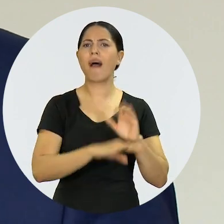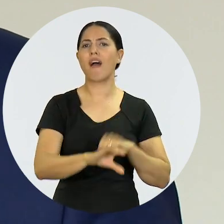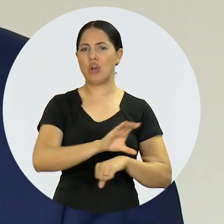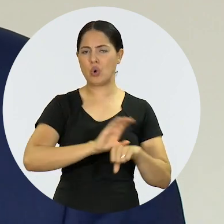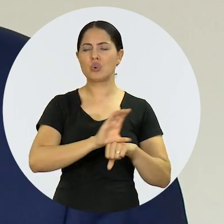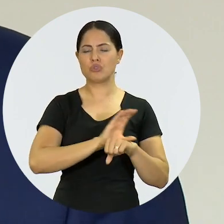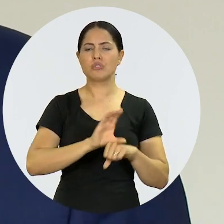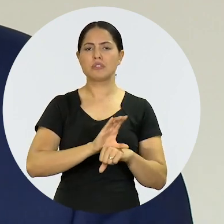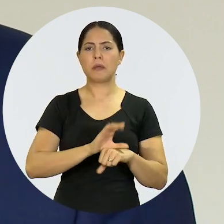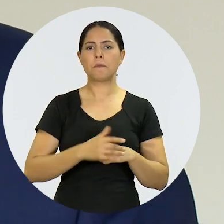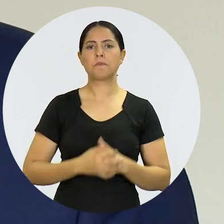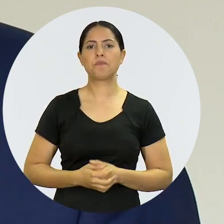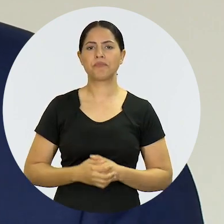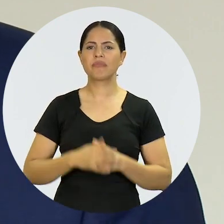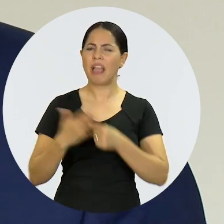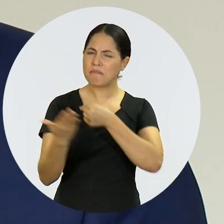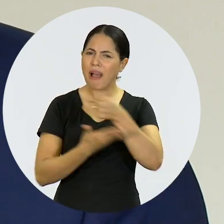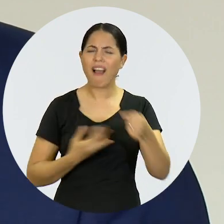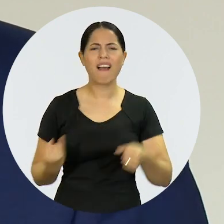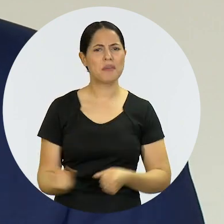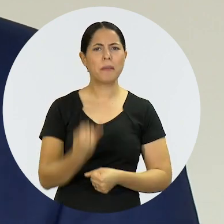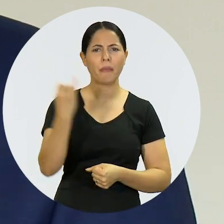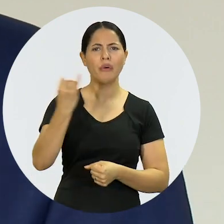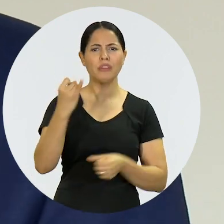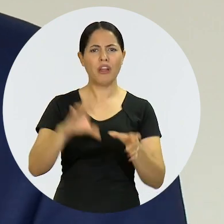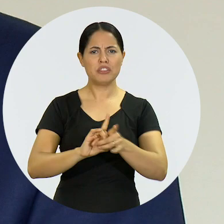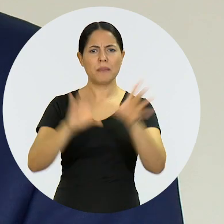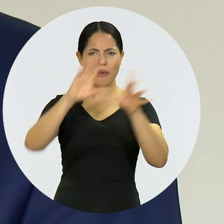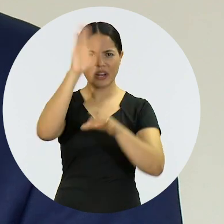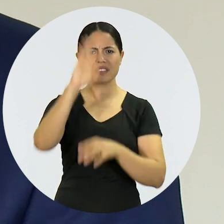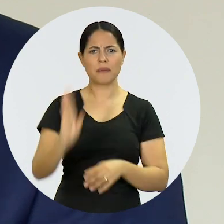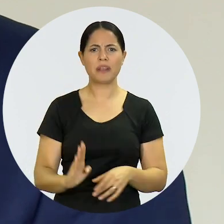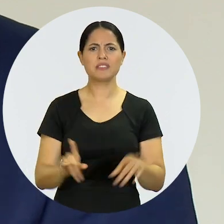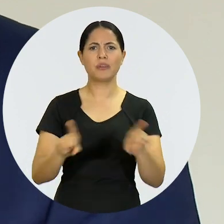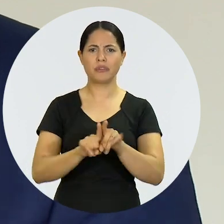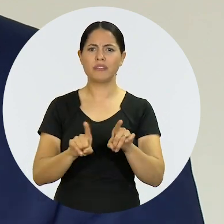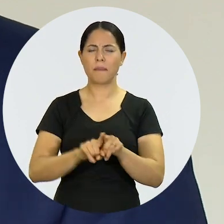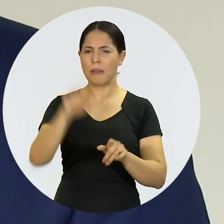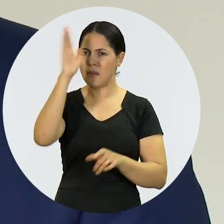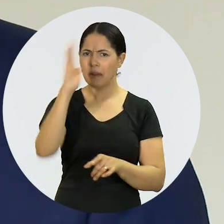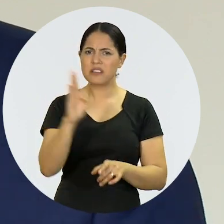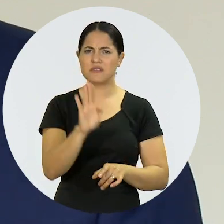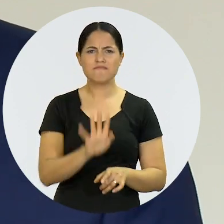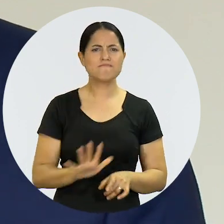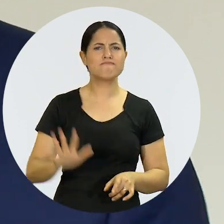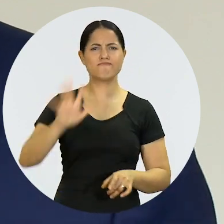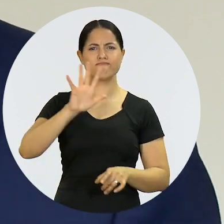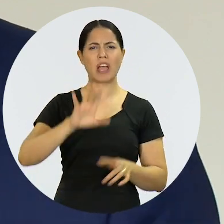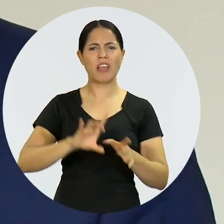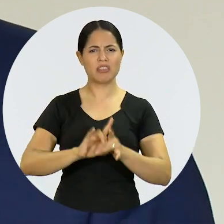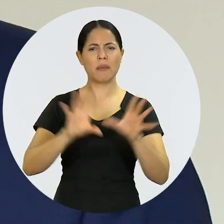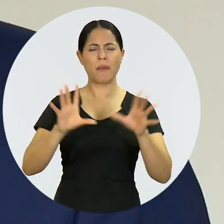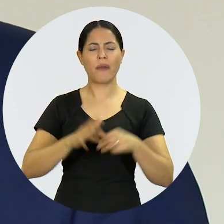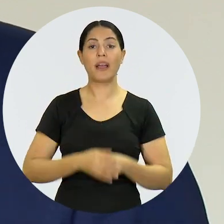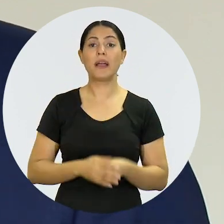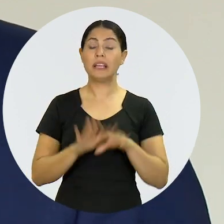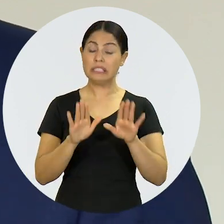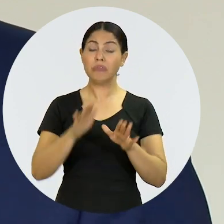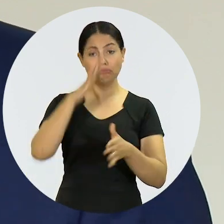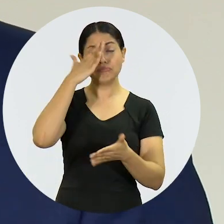dispositivos constitucionais é fundamental para a preservação da democracia brasileira, do Estado democrático.